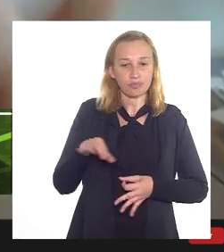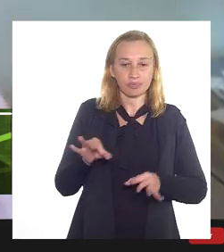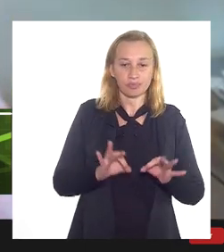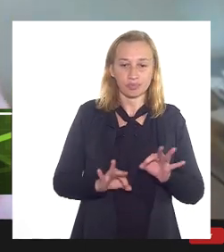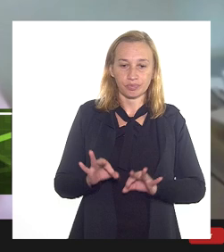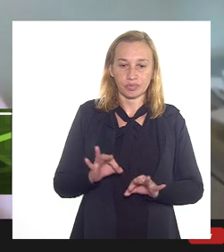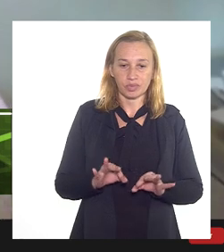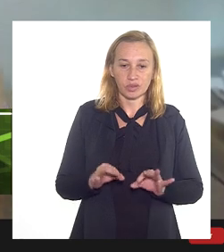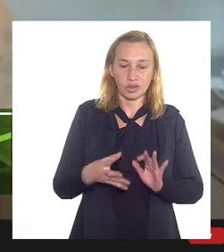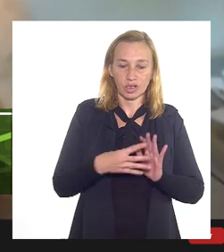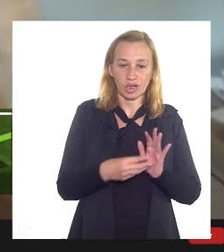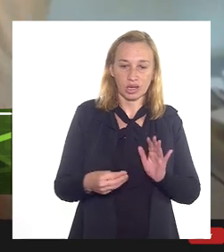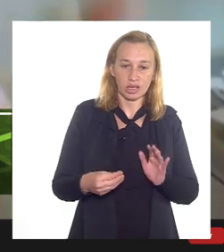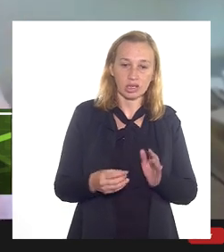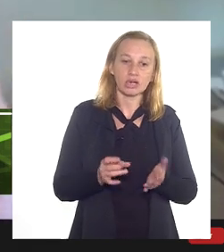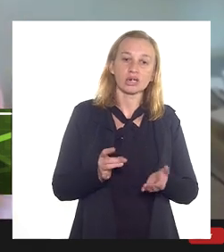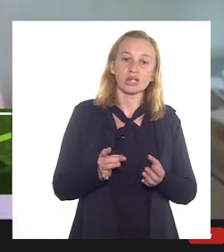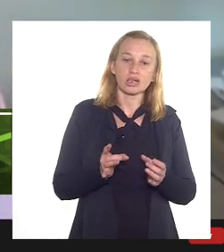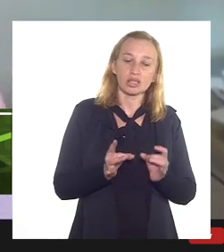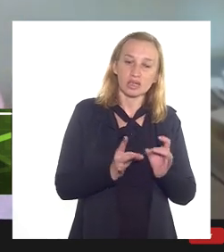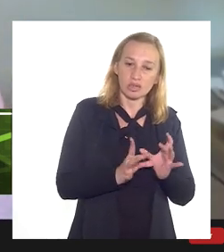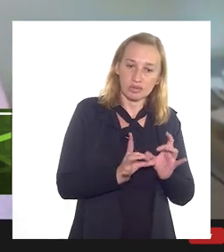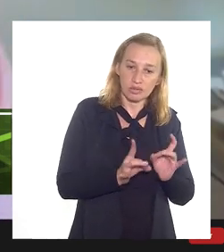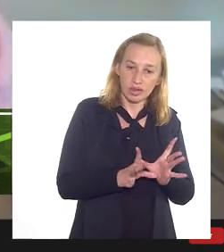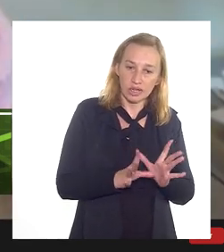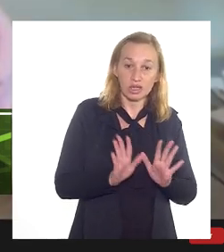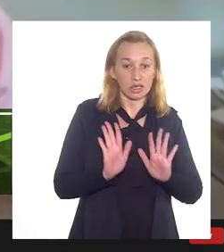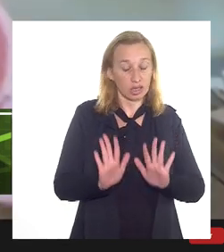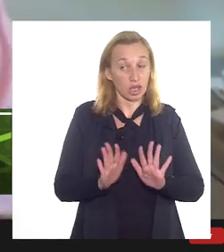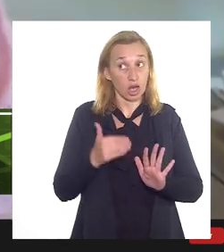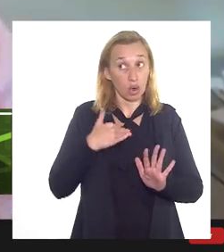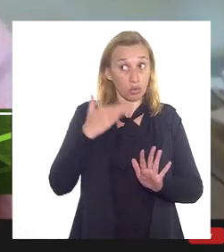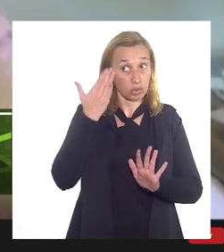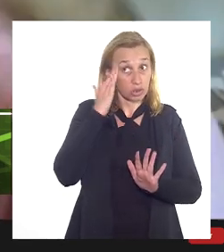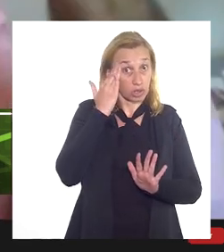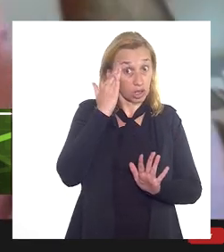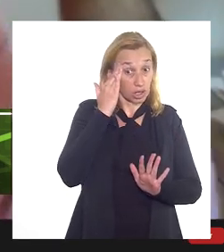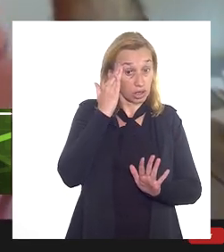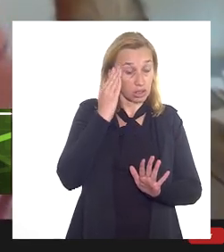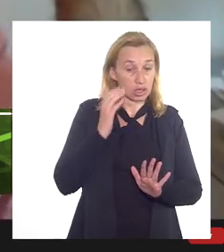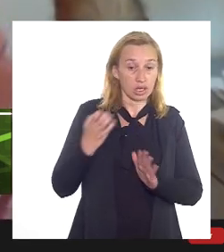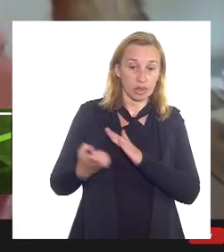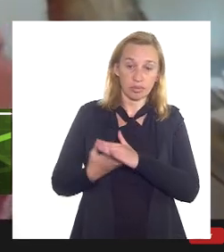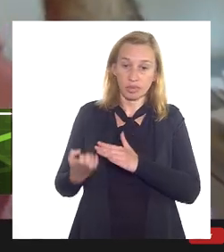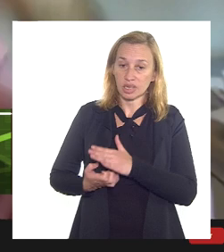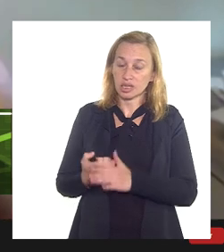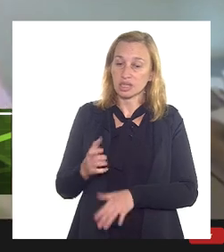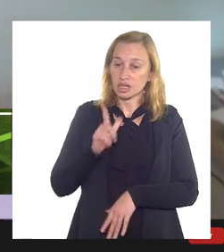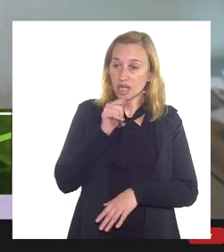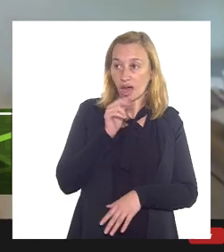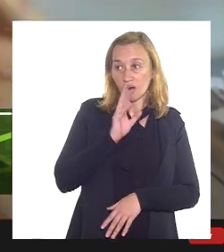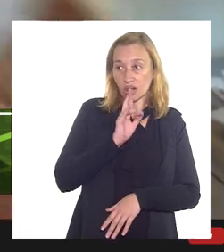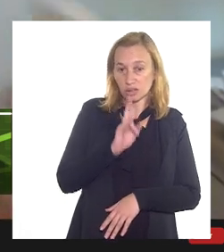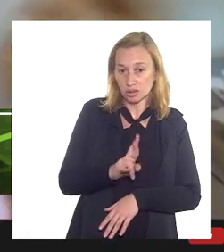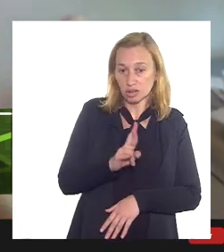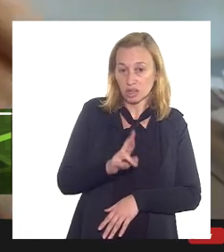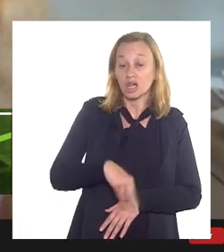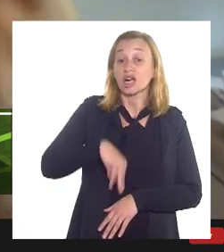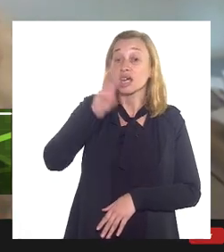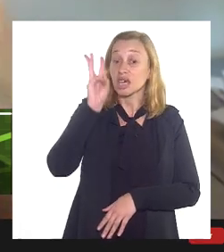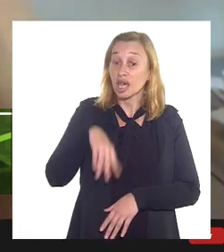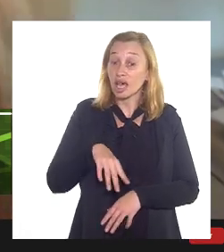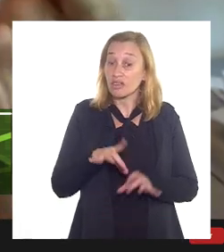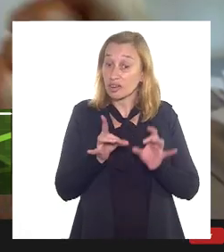privatização, que já foi feita a licitação, entendo eu, mas a CEDAI que tem que responder, quem vai